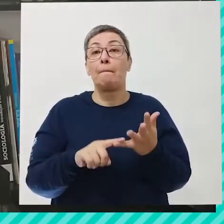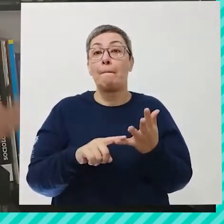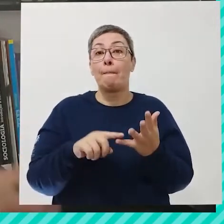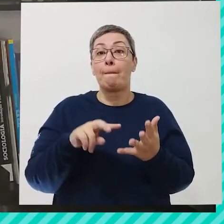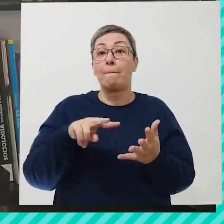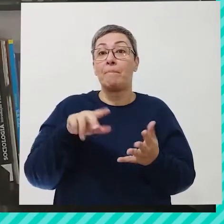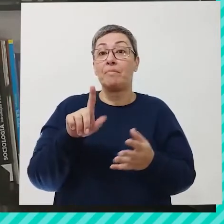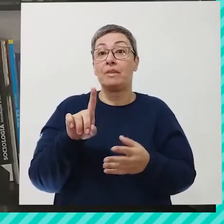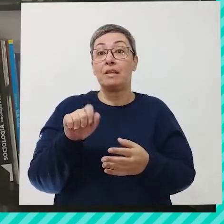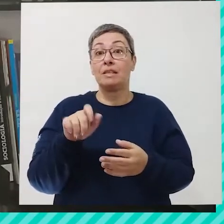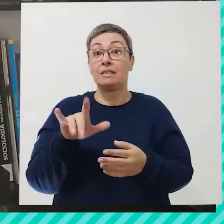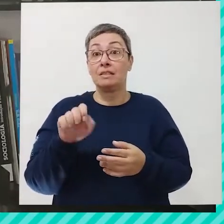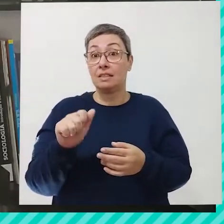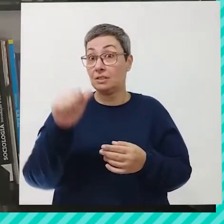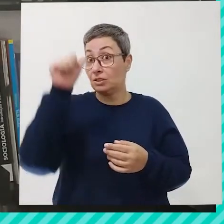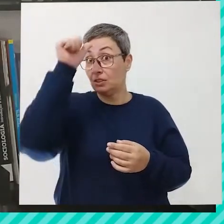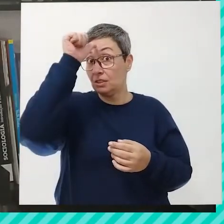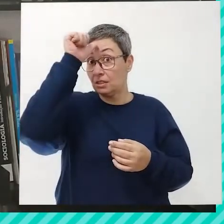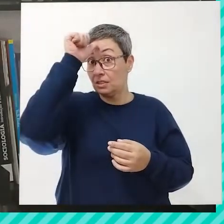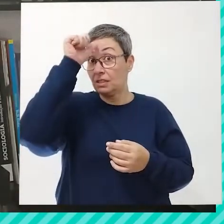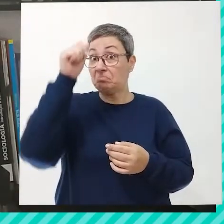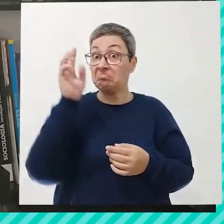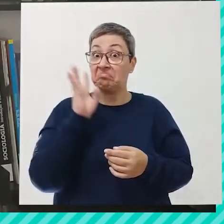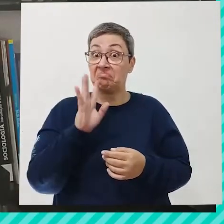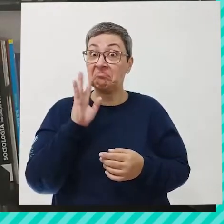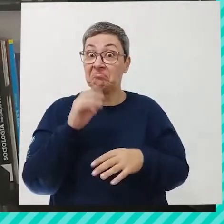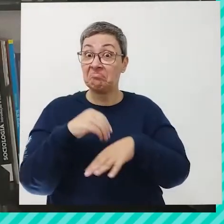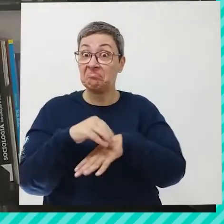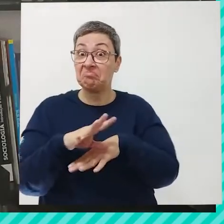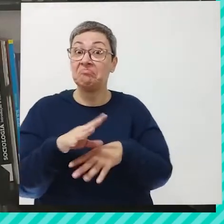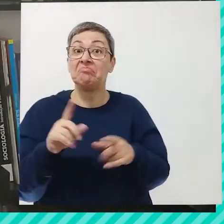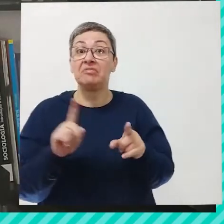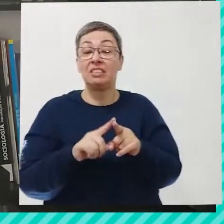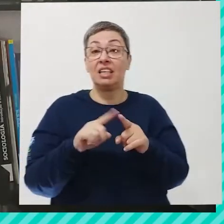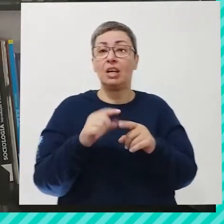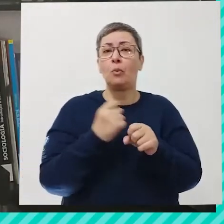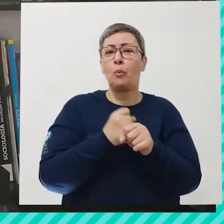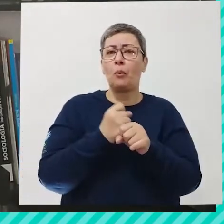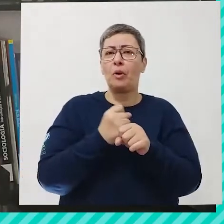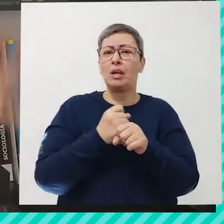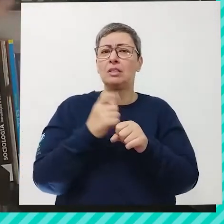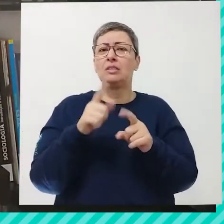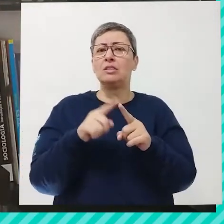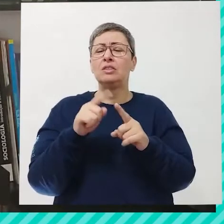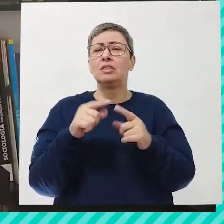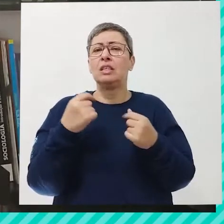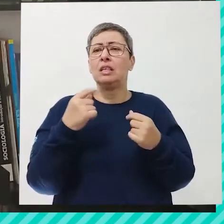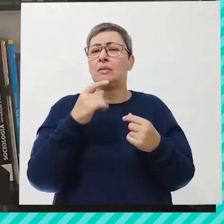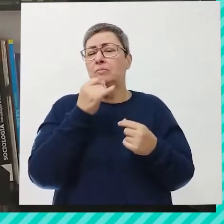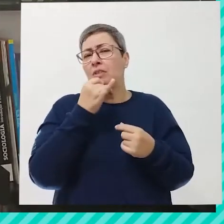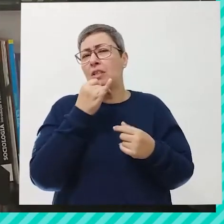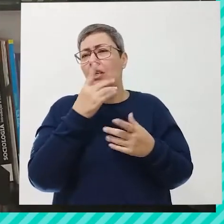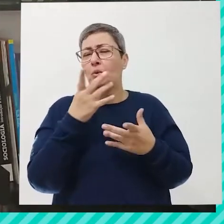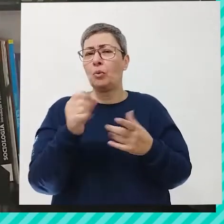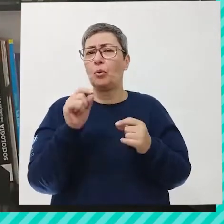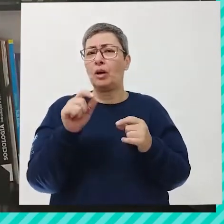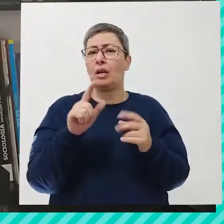a dança indiana. Legal essas dicas, né? Ó, tem alguns anos que essas atividades, vamos assim dizer,